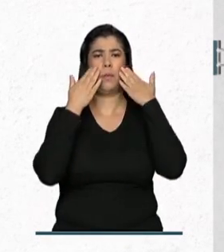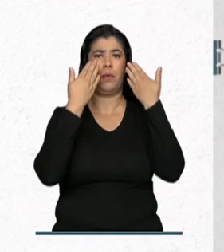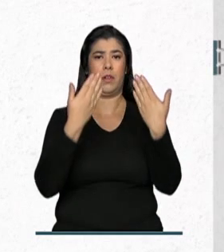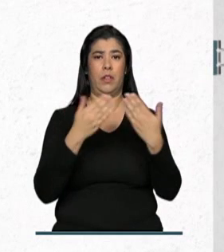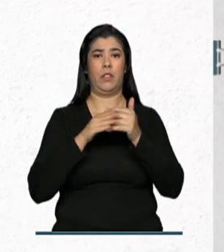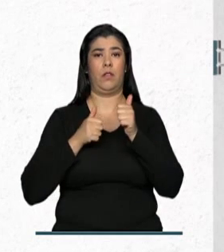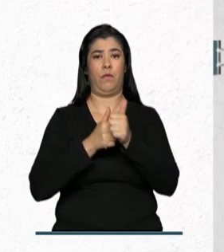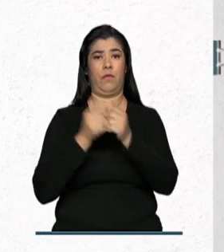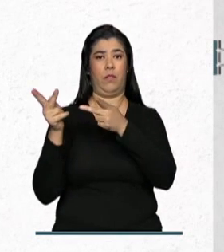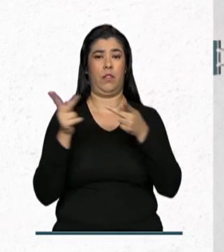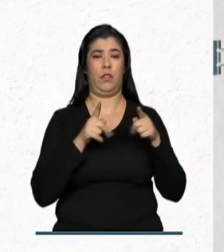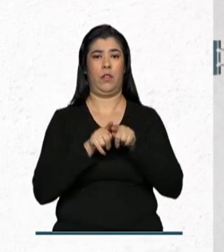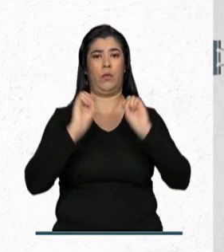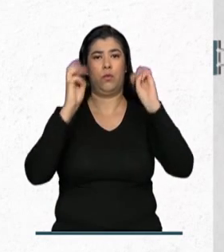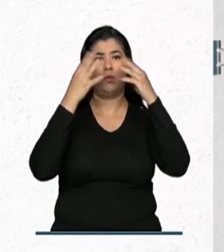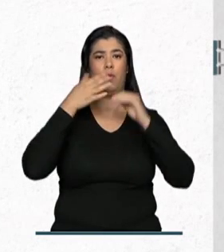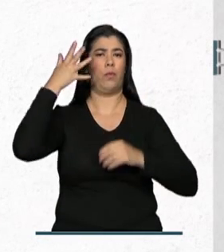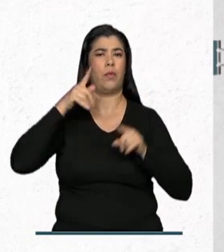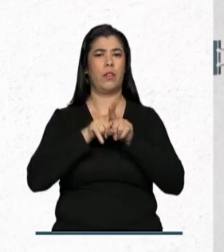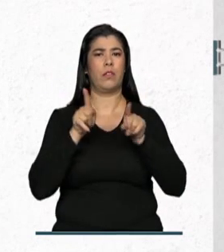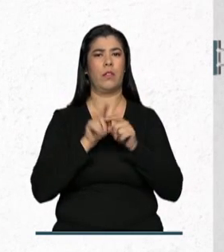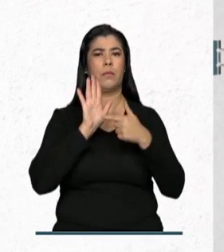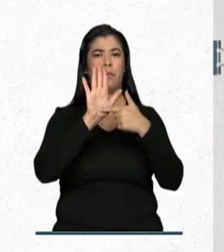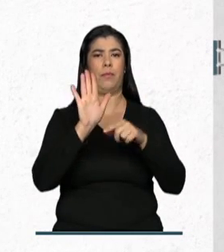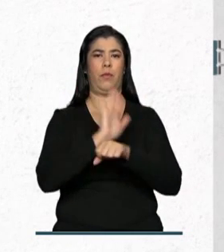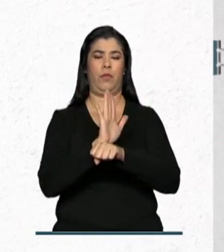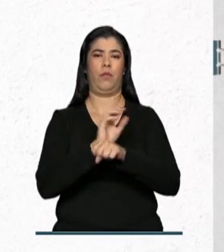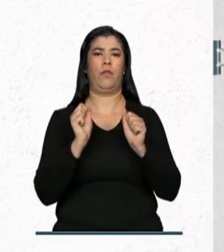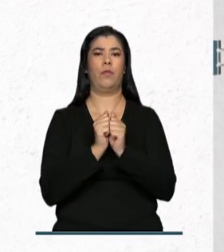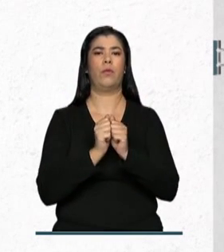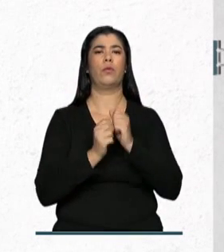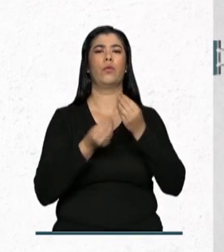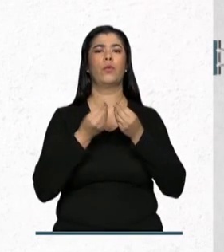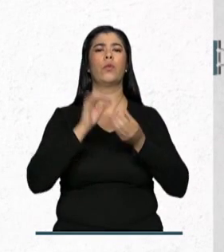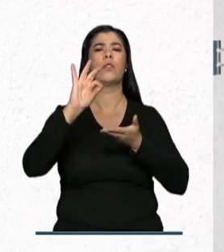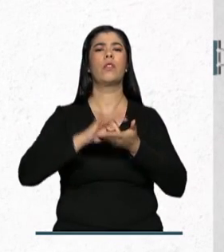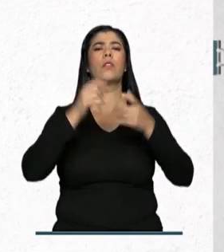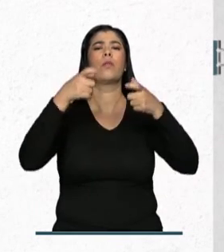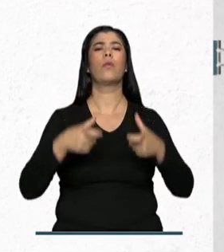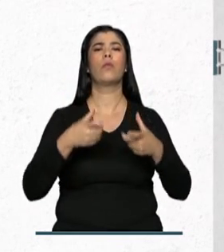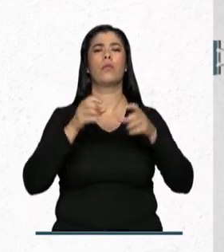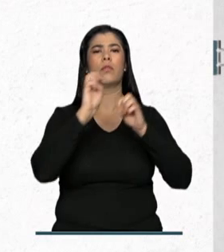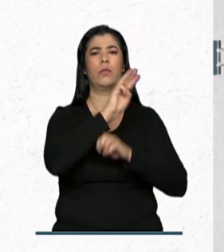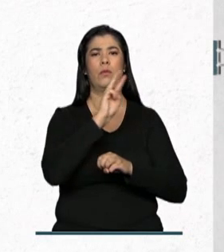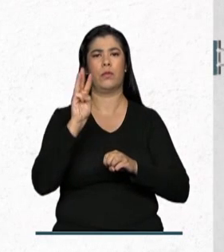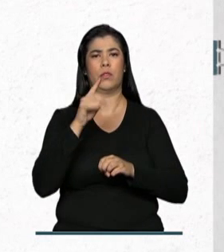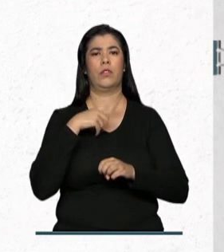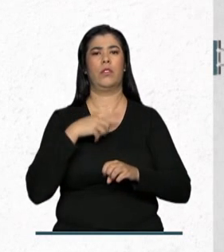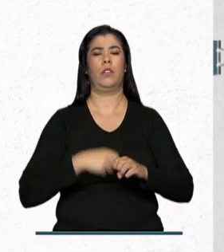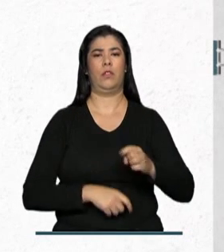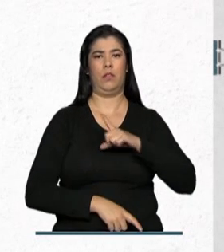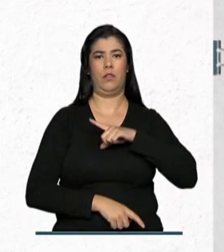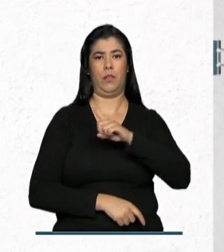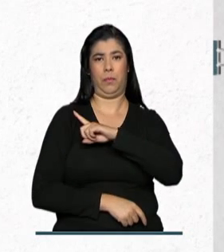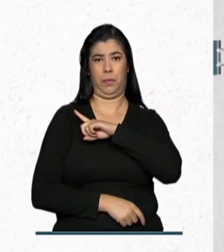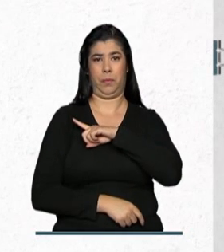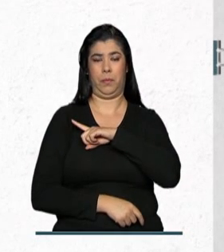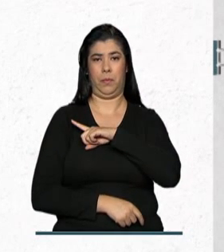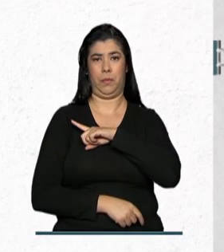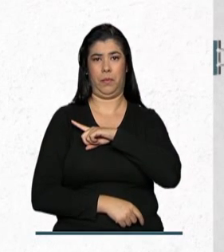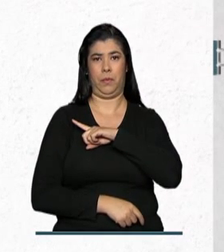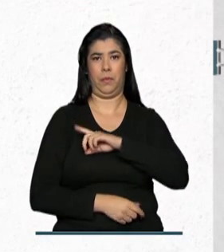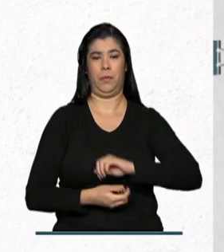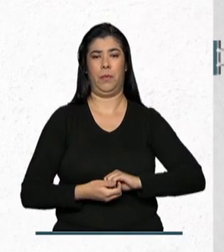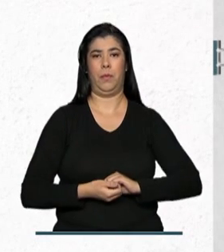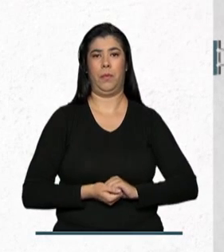visitas guiadas, shows, palestras e exibição de filmes. As inscrições devem ser feitas no site do Ibram, museus.gov